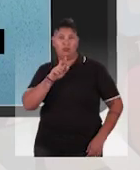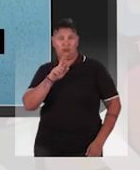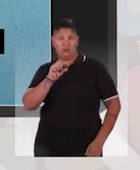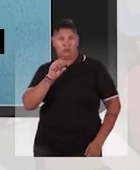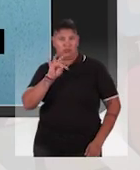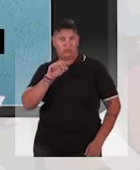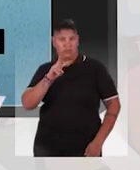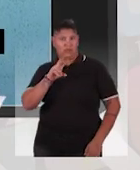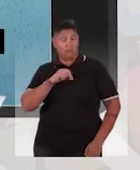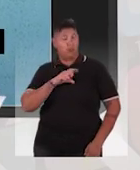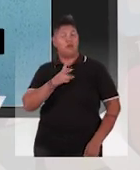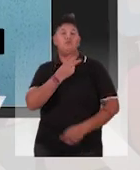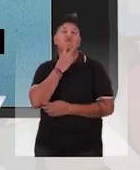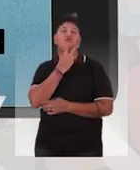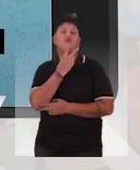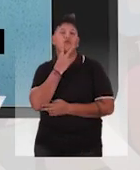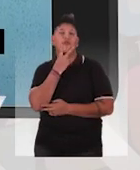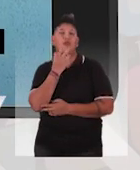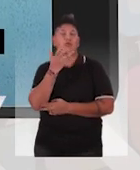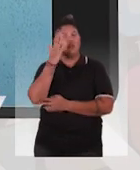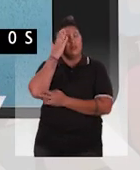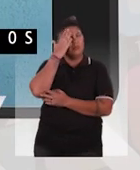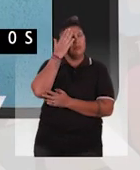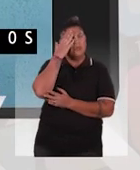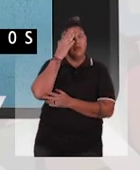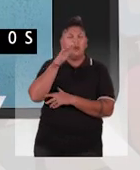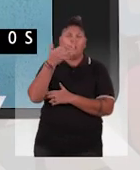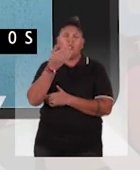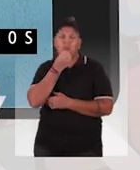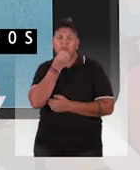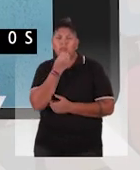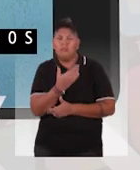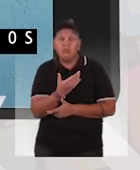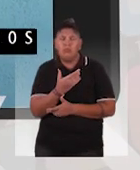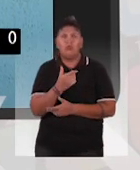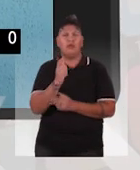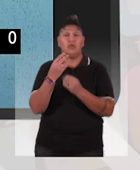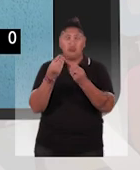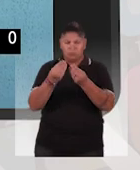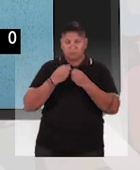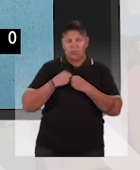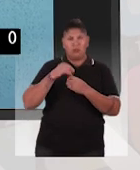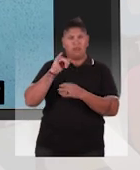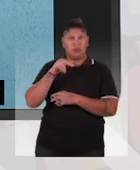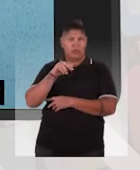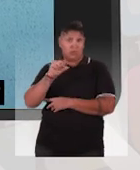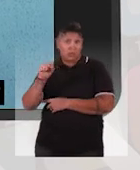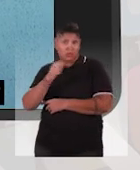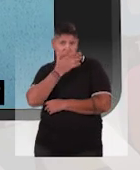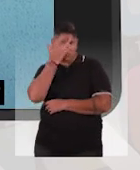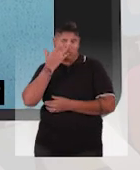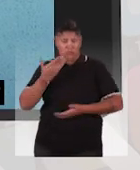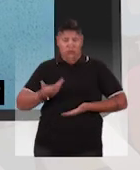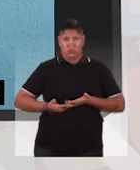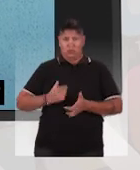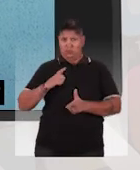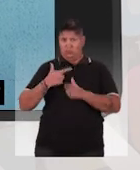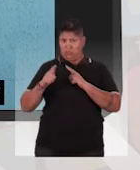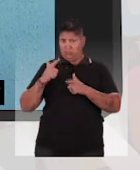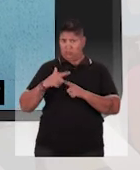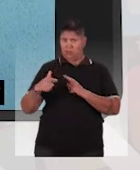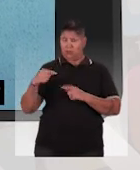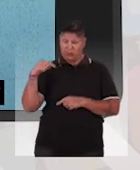Meu nome é Gustavo Rodrigues, eu sou de Vitória e eu gostaria de saber quais benefícios são concedidos pelo INSS ao